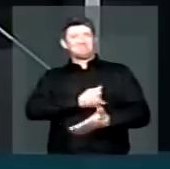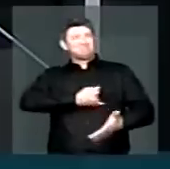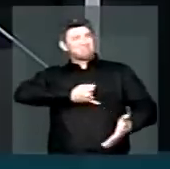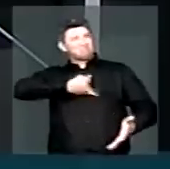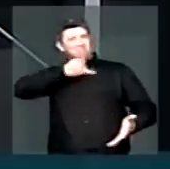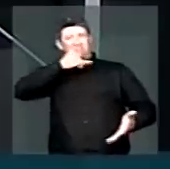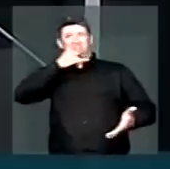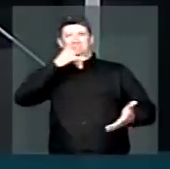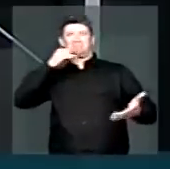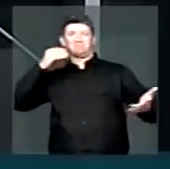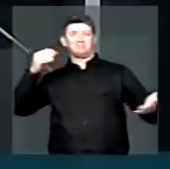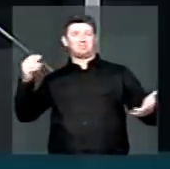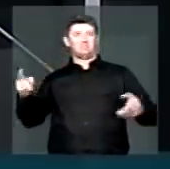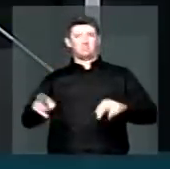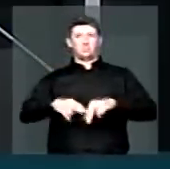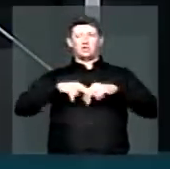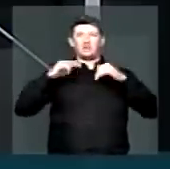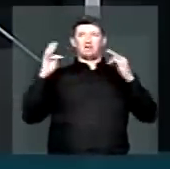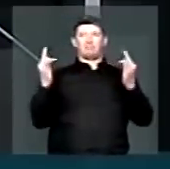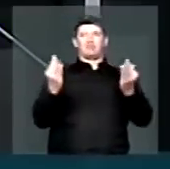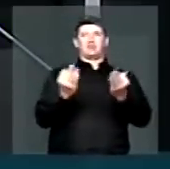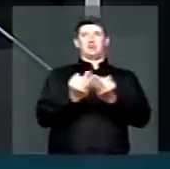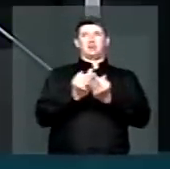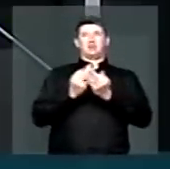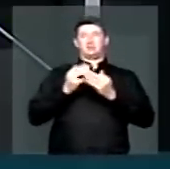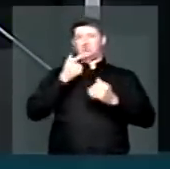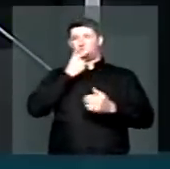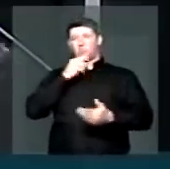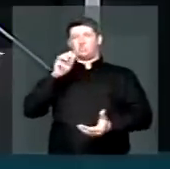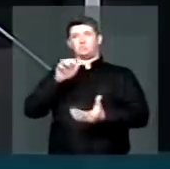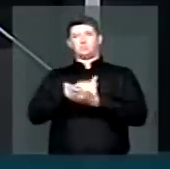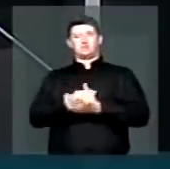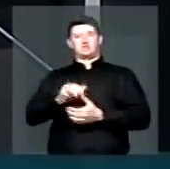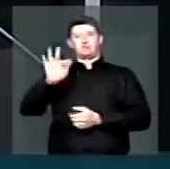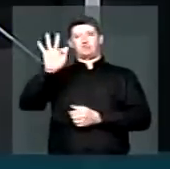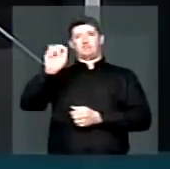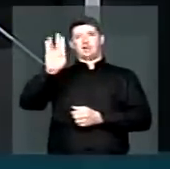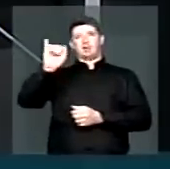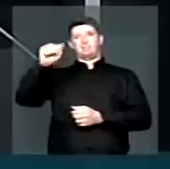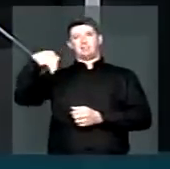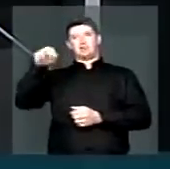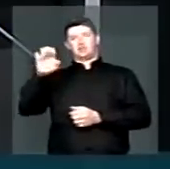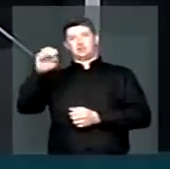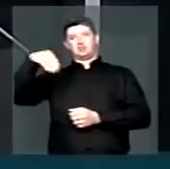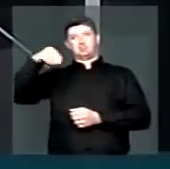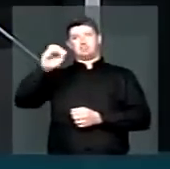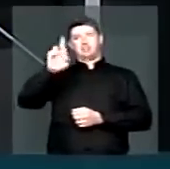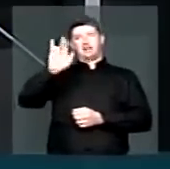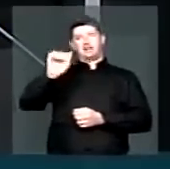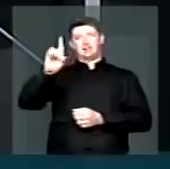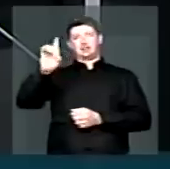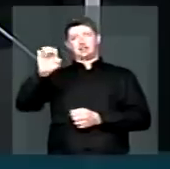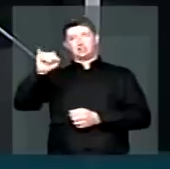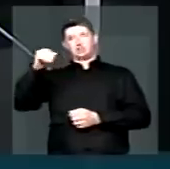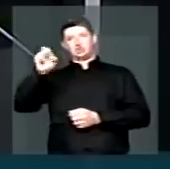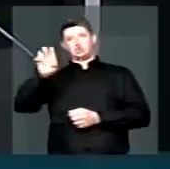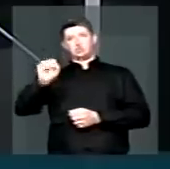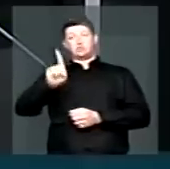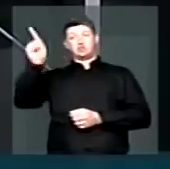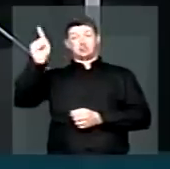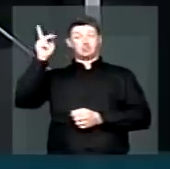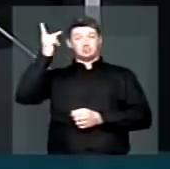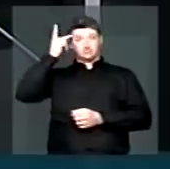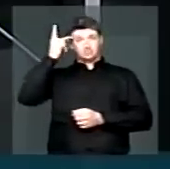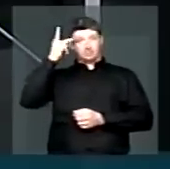enfrentada pela família e o esposo de Fabiane Maria de Jesus, que em Guarujá